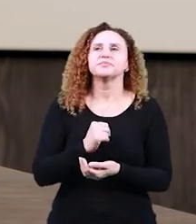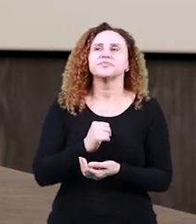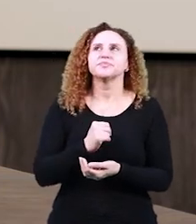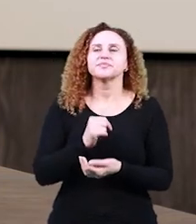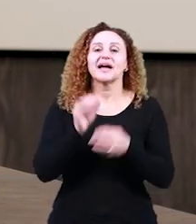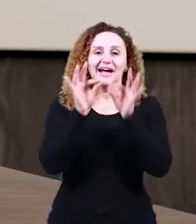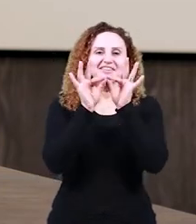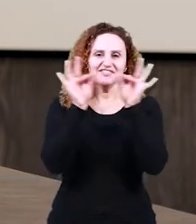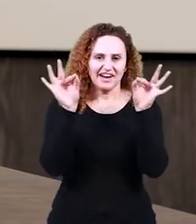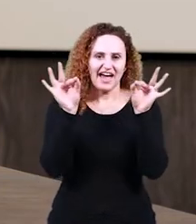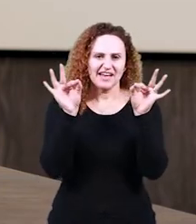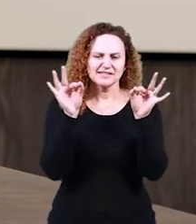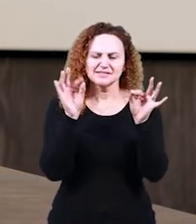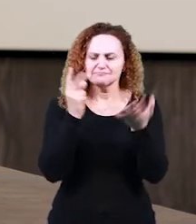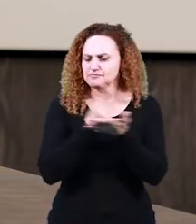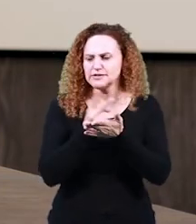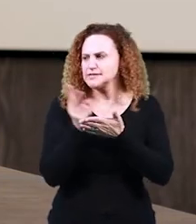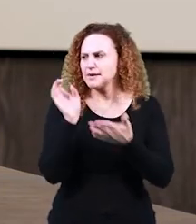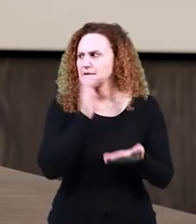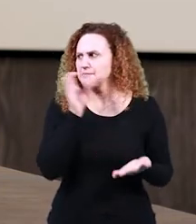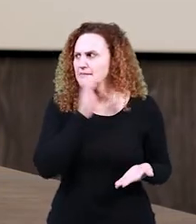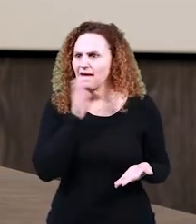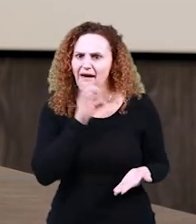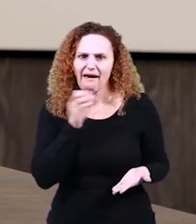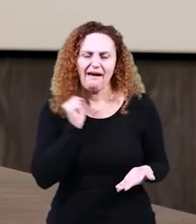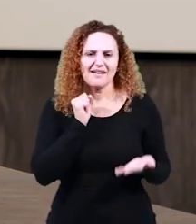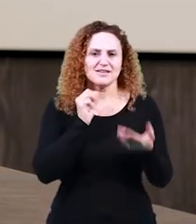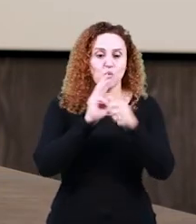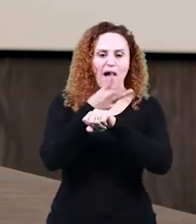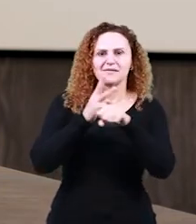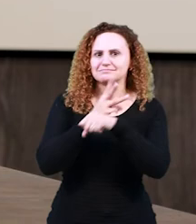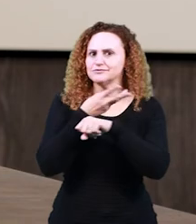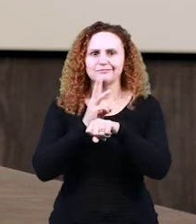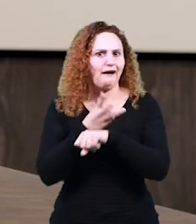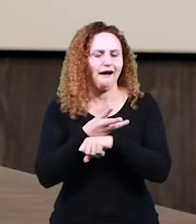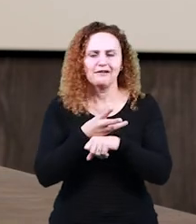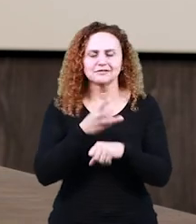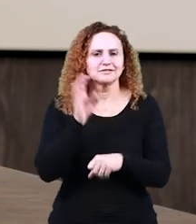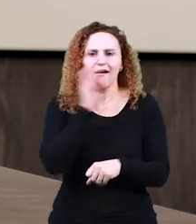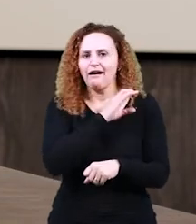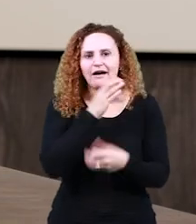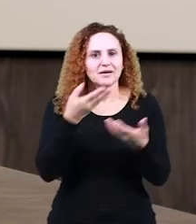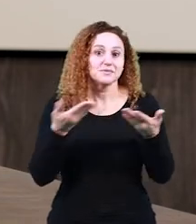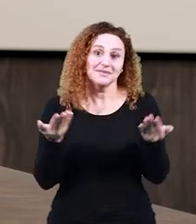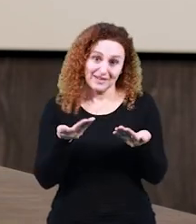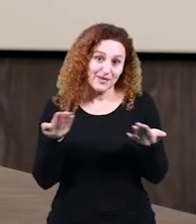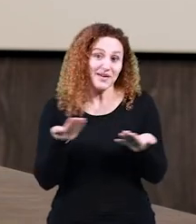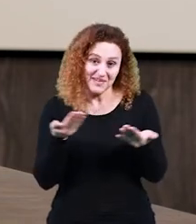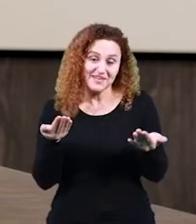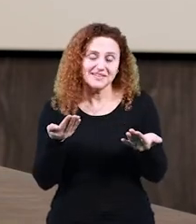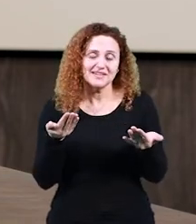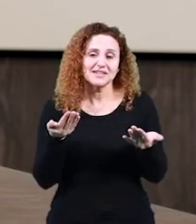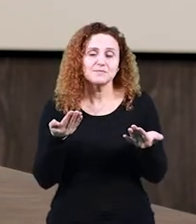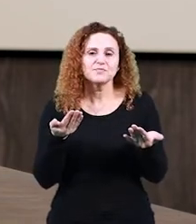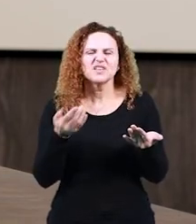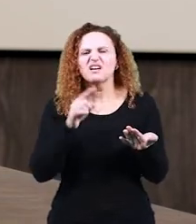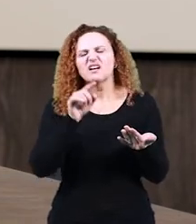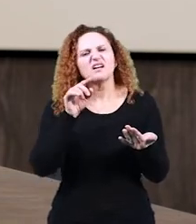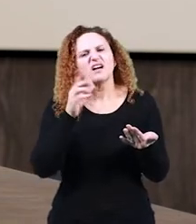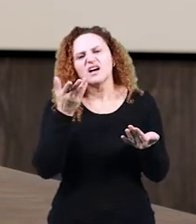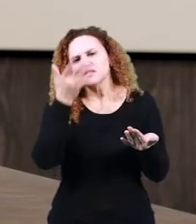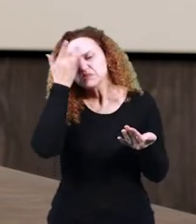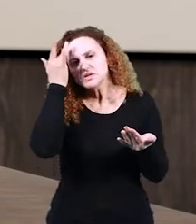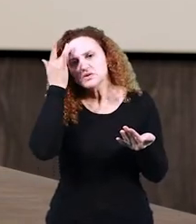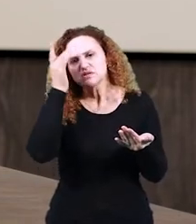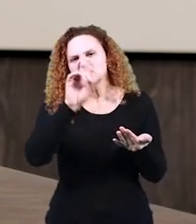em dia, na pressa que a gente anda e todo mundo usa muito o WhatsApp, né? Que é o meio de comunicação talvez mais rápido que a gente tem agora. Ninguém